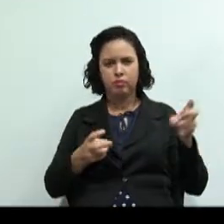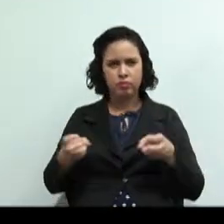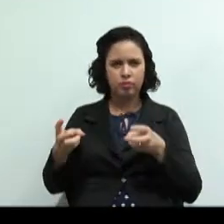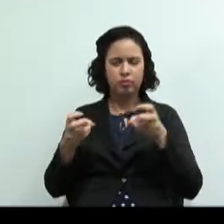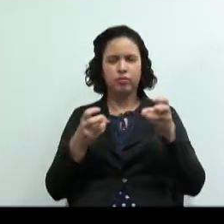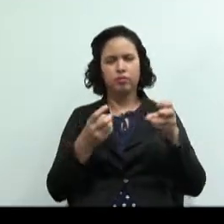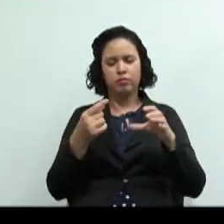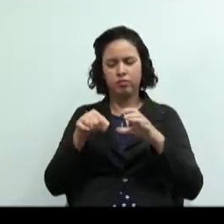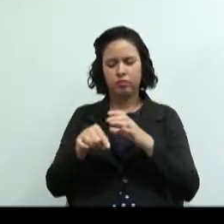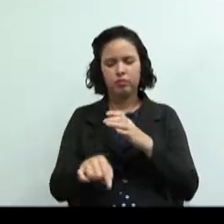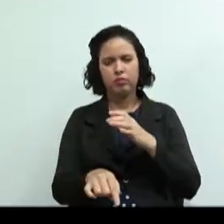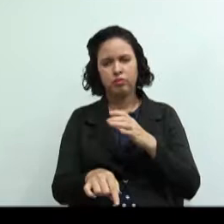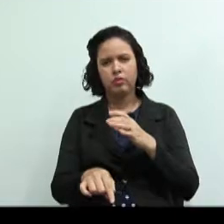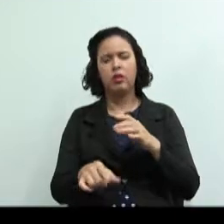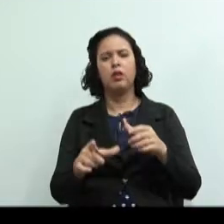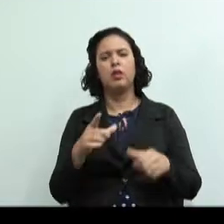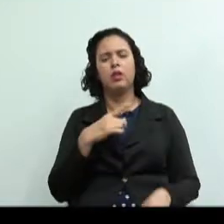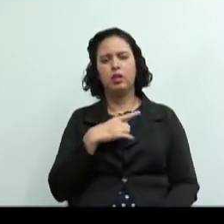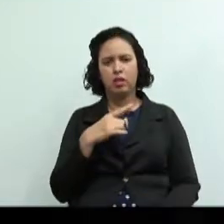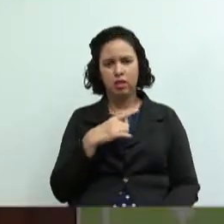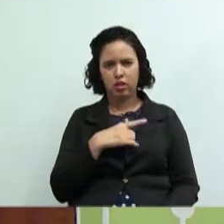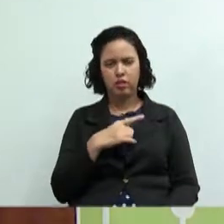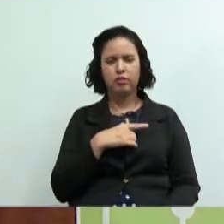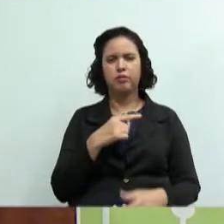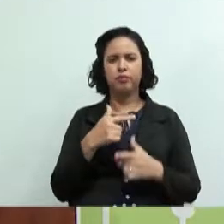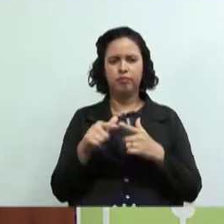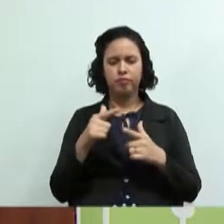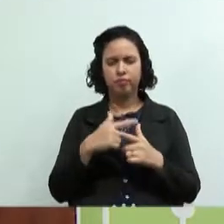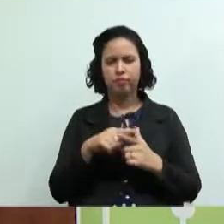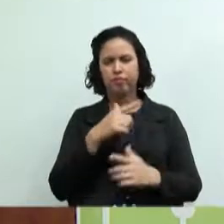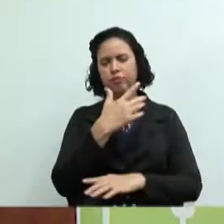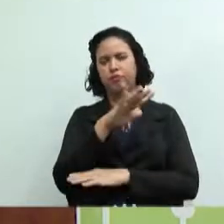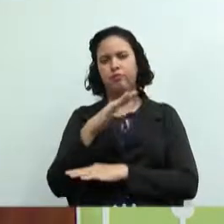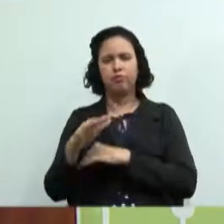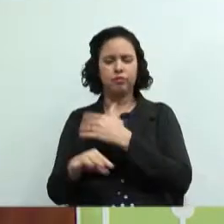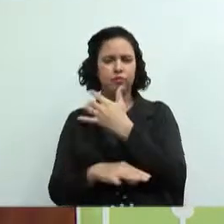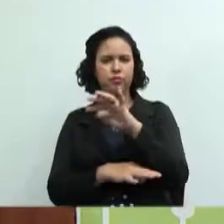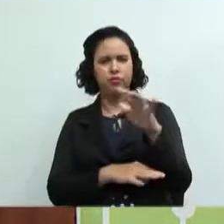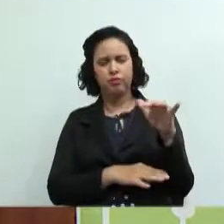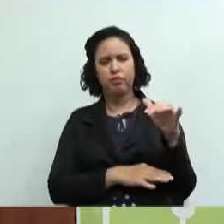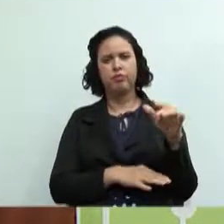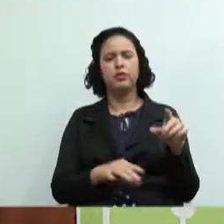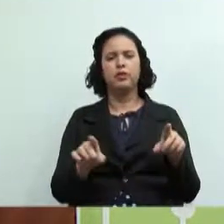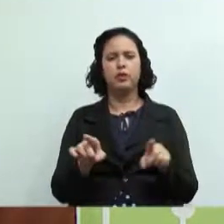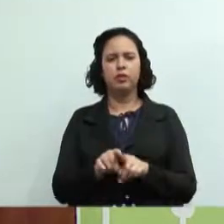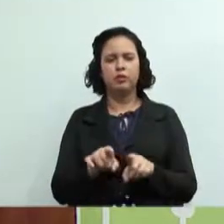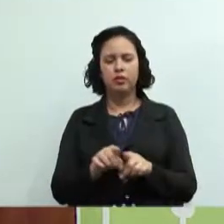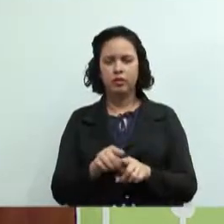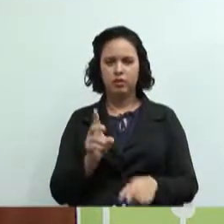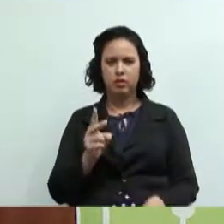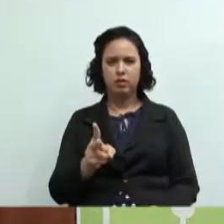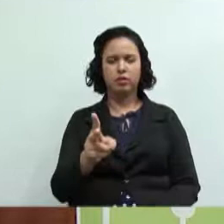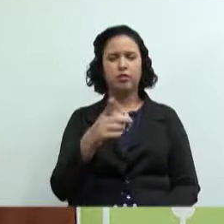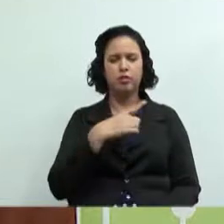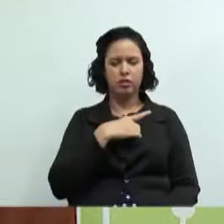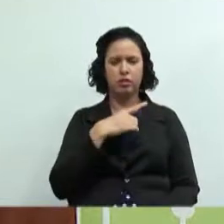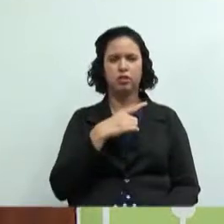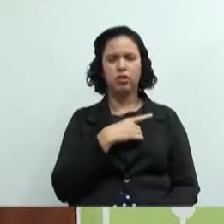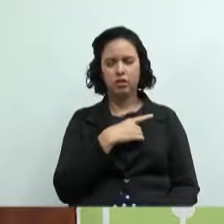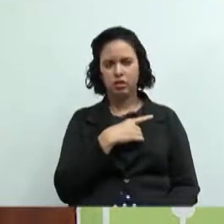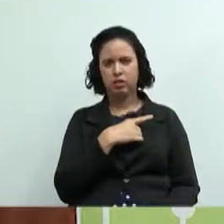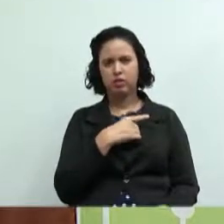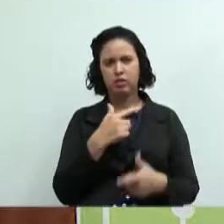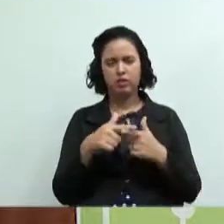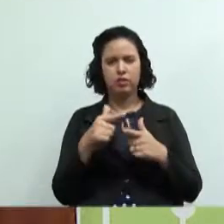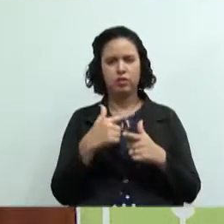os danos ambientais são gravíssimos e junto com danos ambientais sempre vêm os danos sociais.